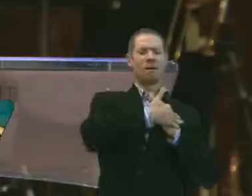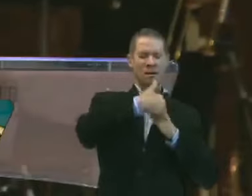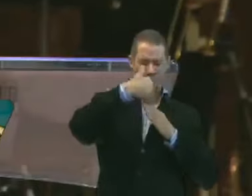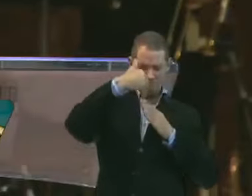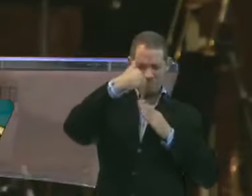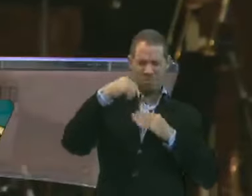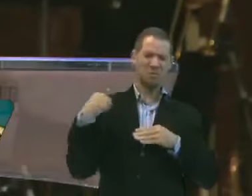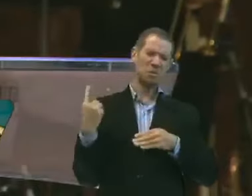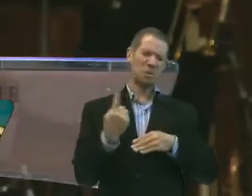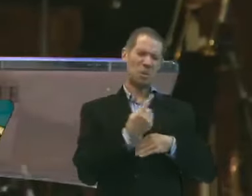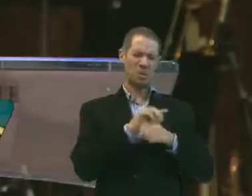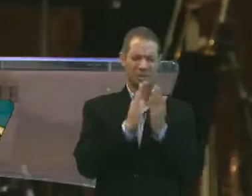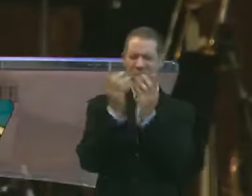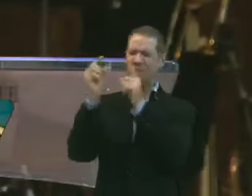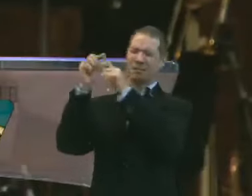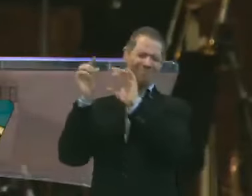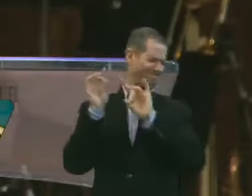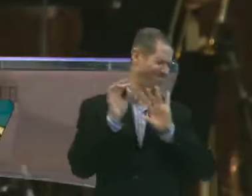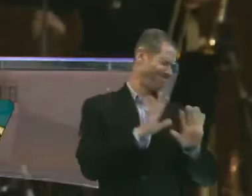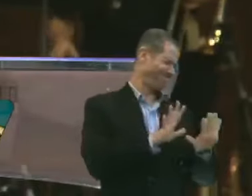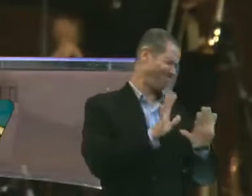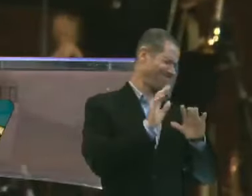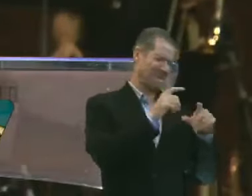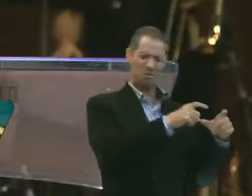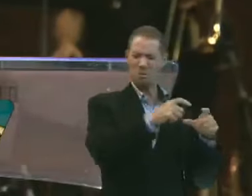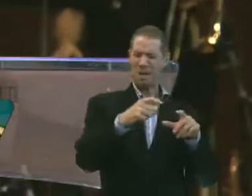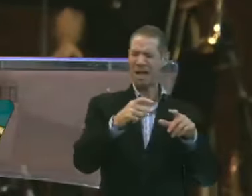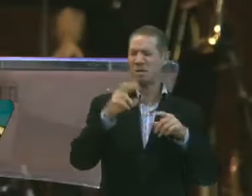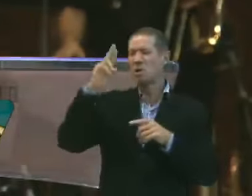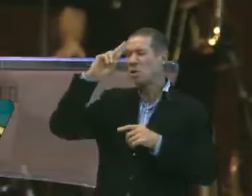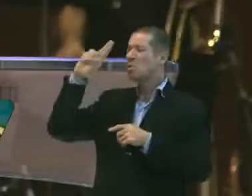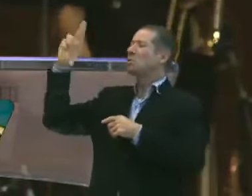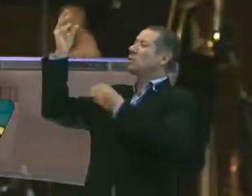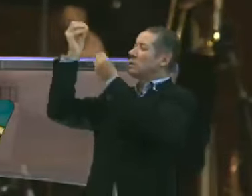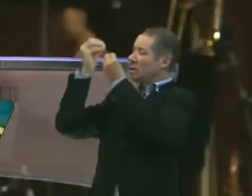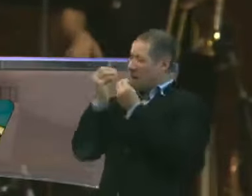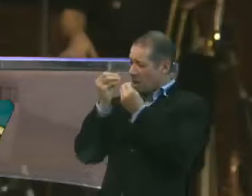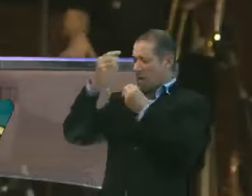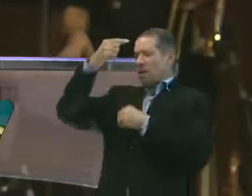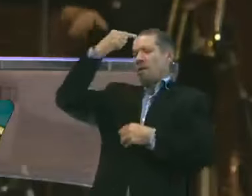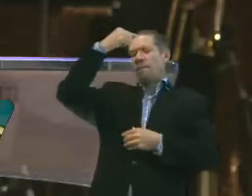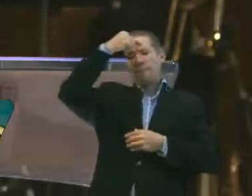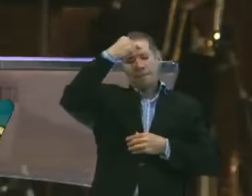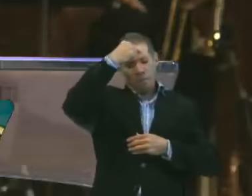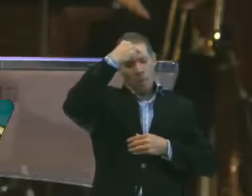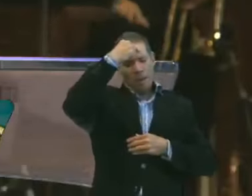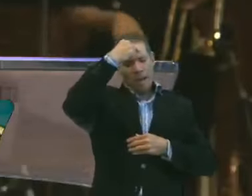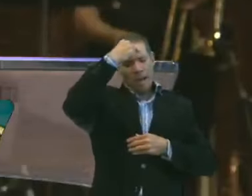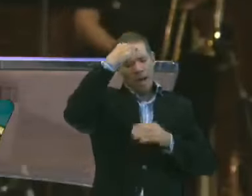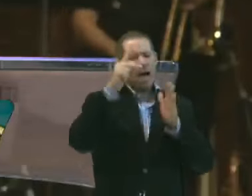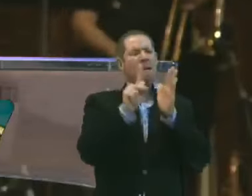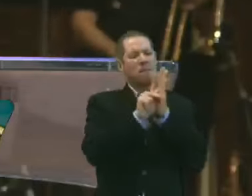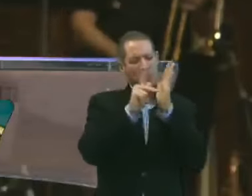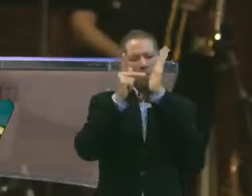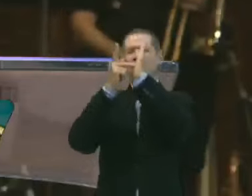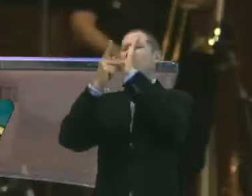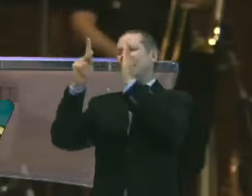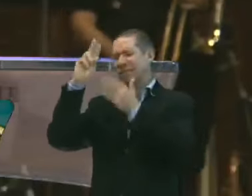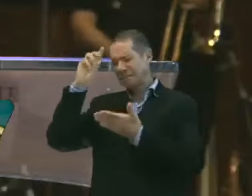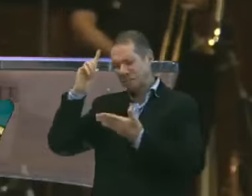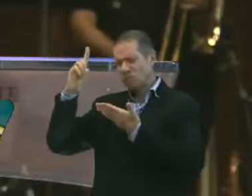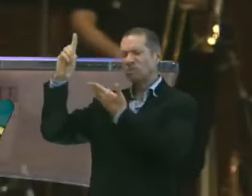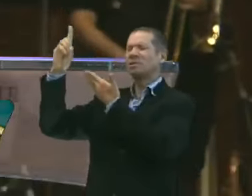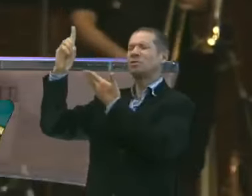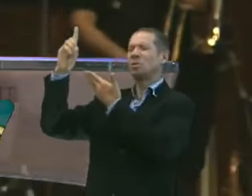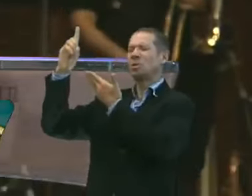Quando abandonarmos. A palavra de Deus. Em qualquer lugar. Que o Senhor nos traga a memória. Que é lá. Que estão as promessas. Senhor.